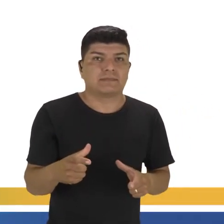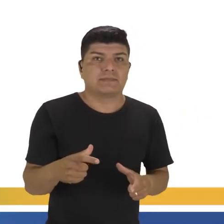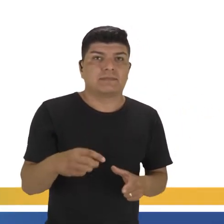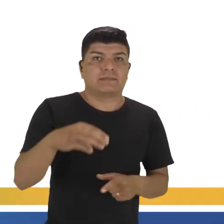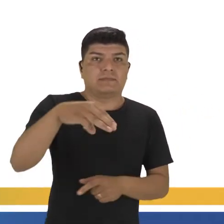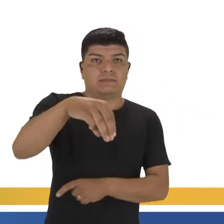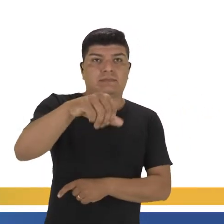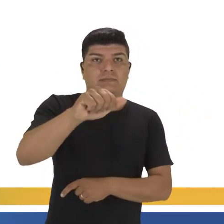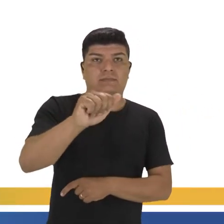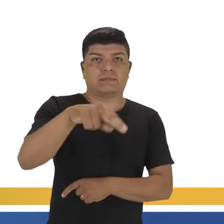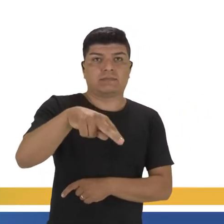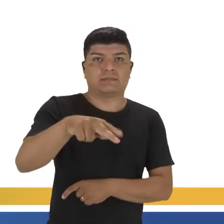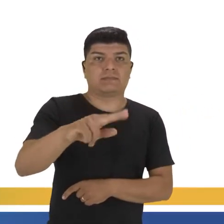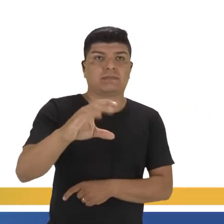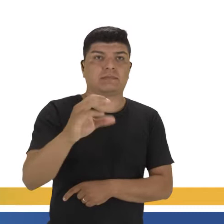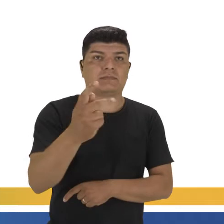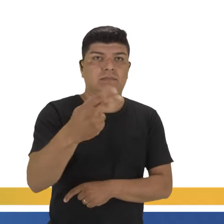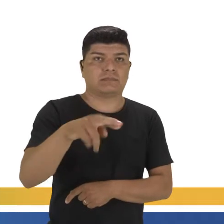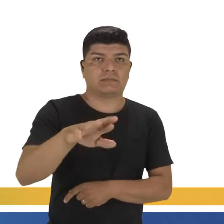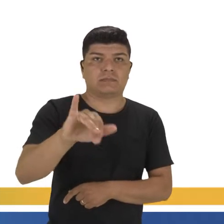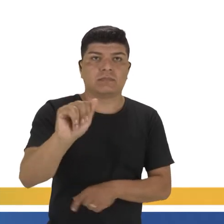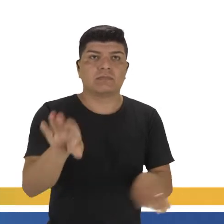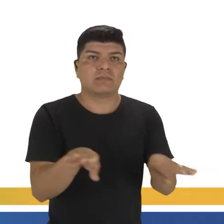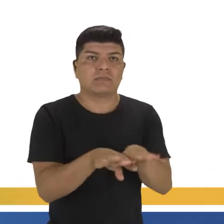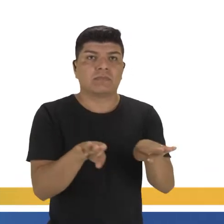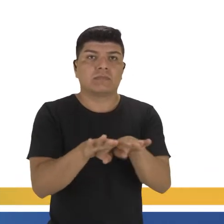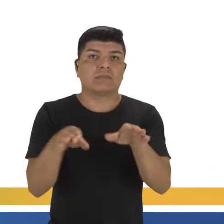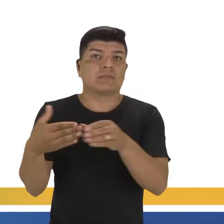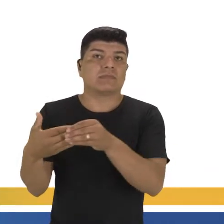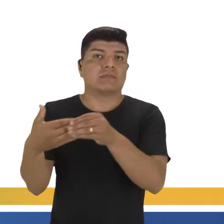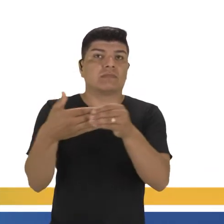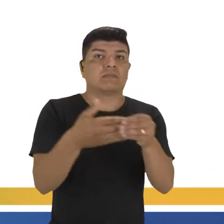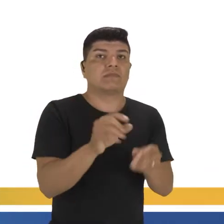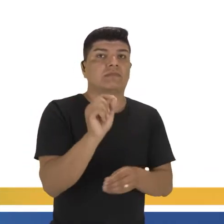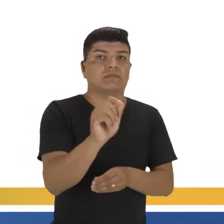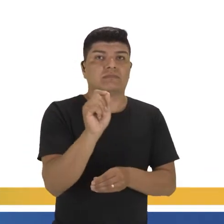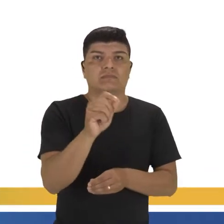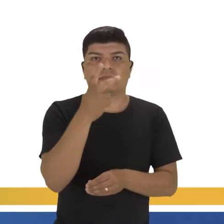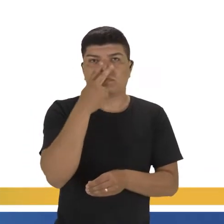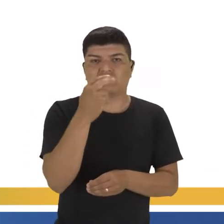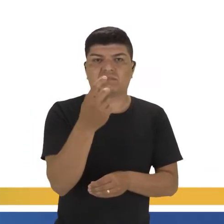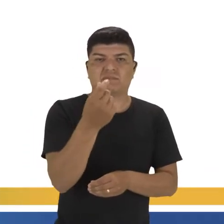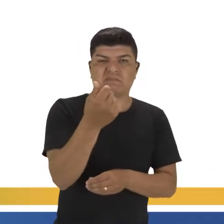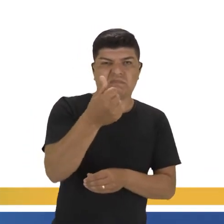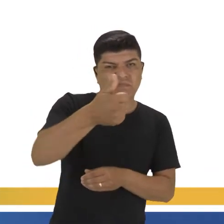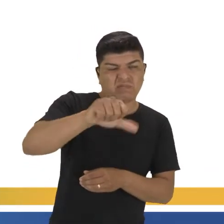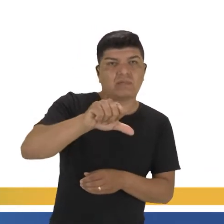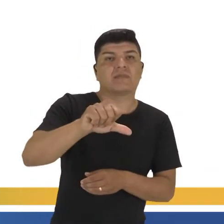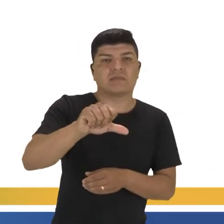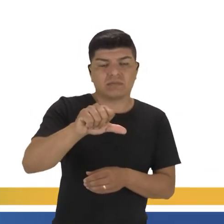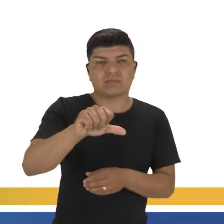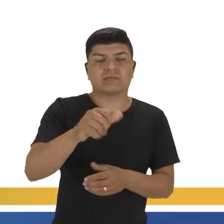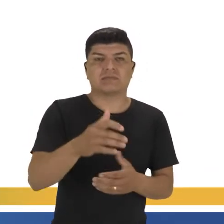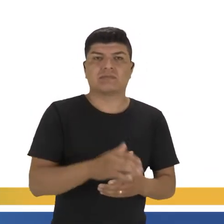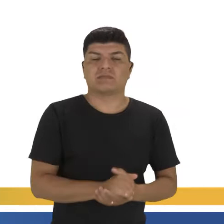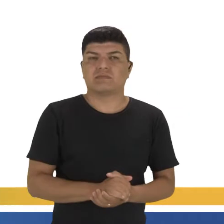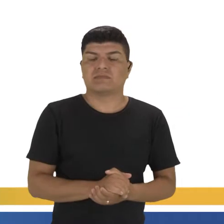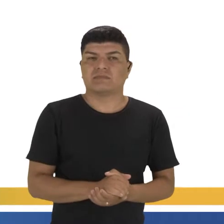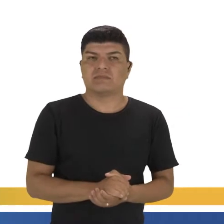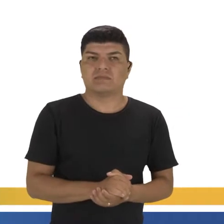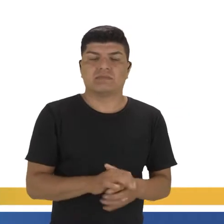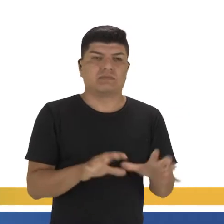Manchúria. E isso vai trazer uma espécie de despesa grandiosa para,